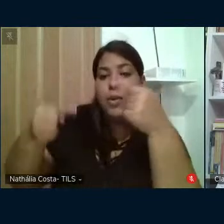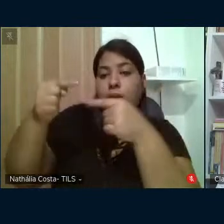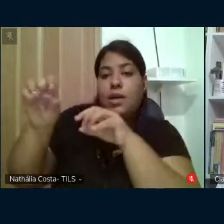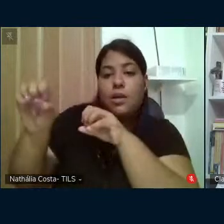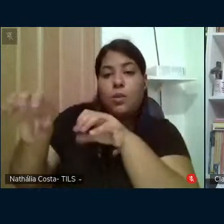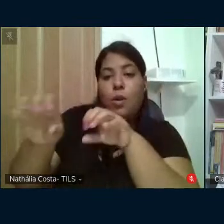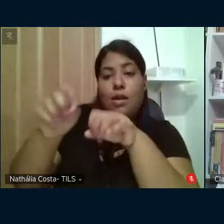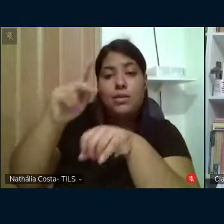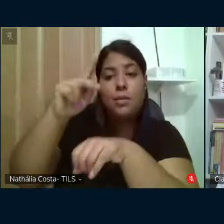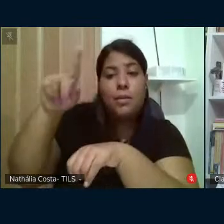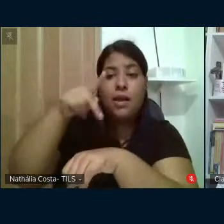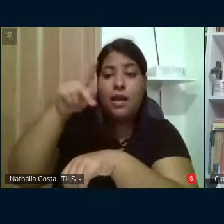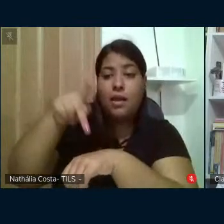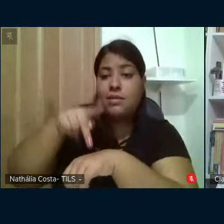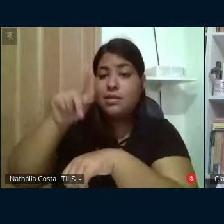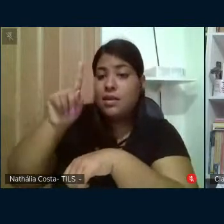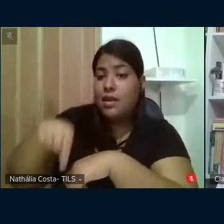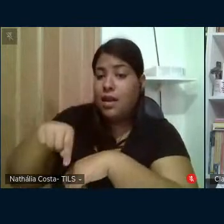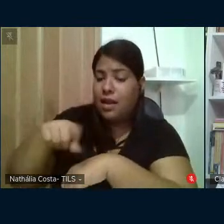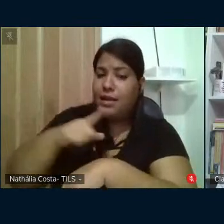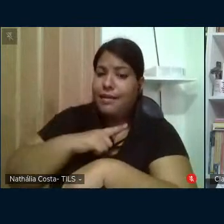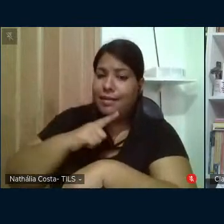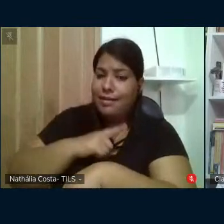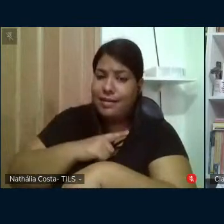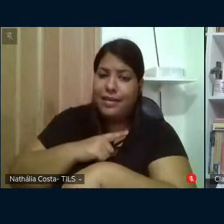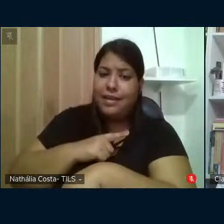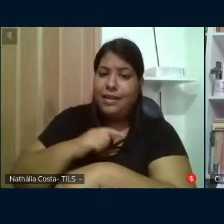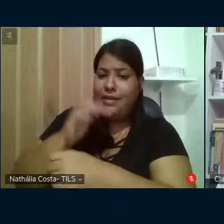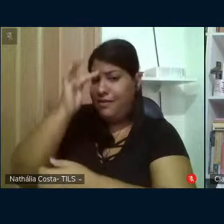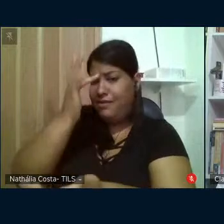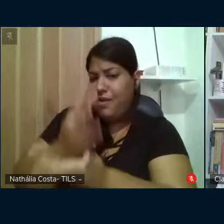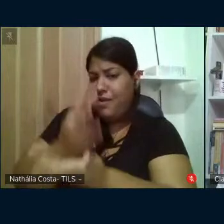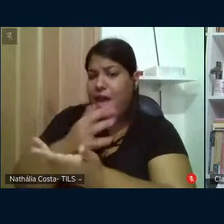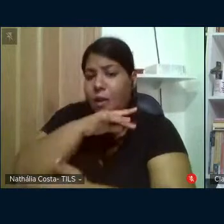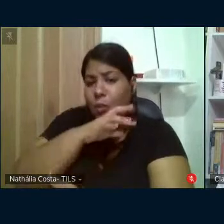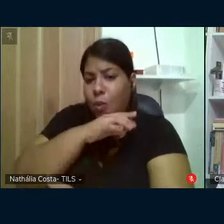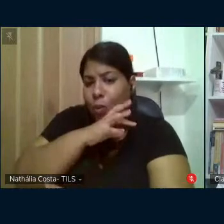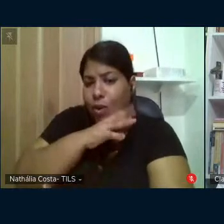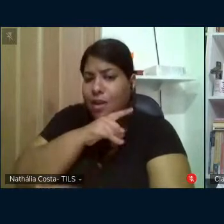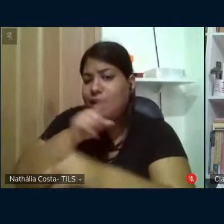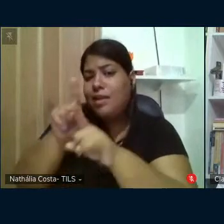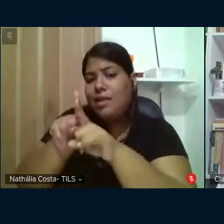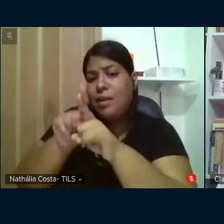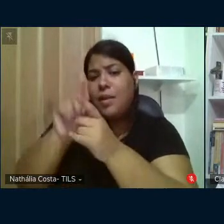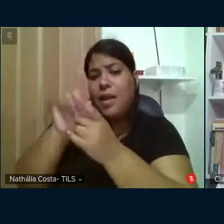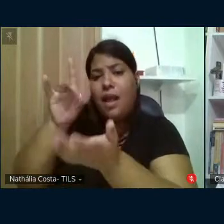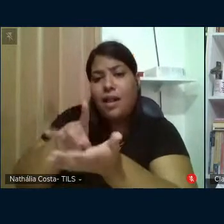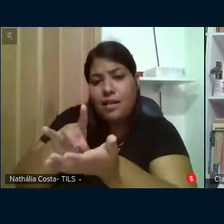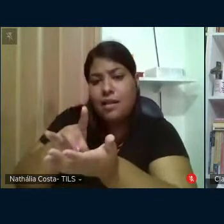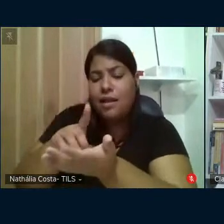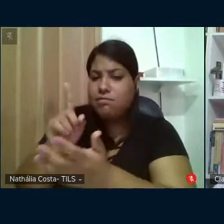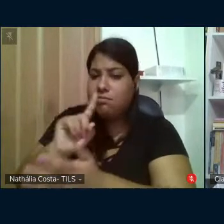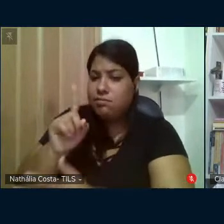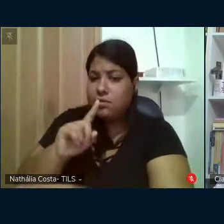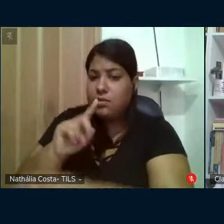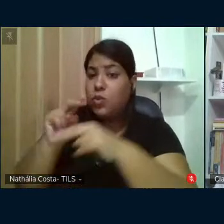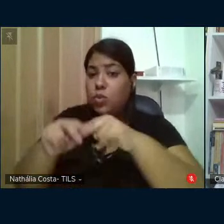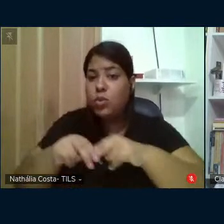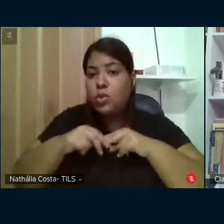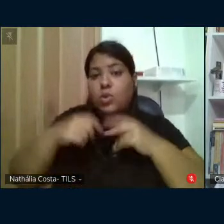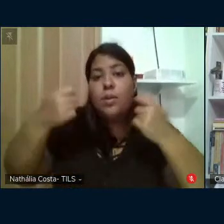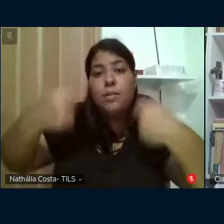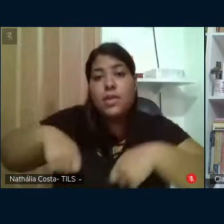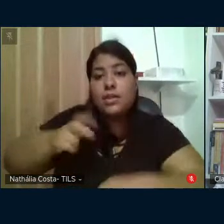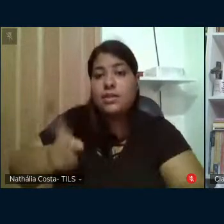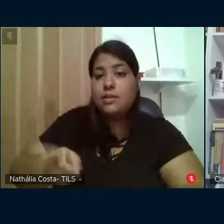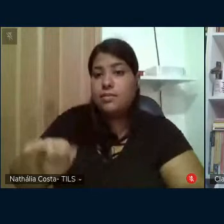educação no país são evadas de má fé e propositalmente distorcem a realidade dos fatos. Contudo, é preciso sempre